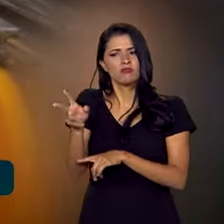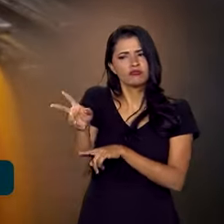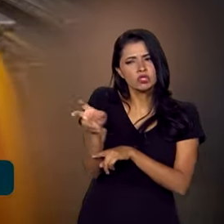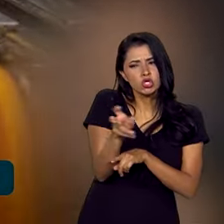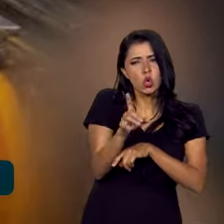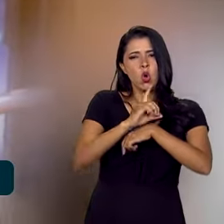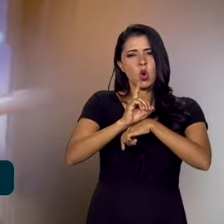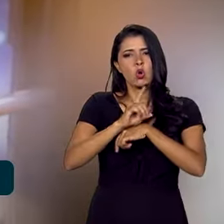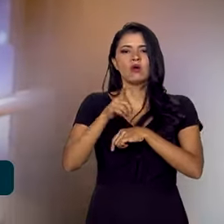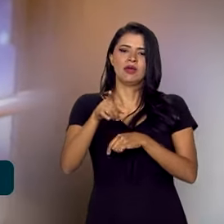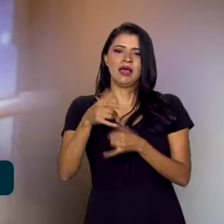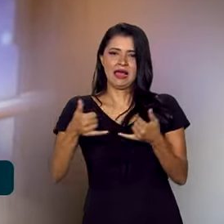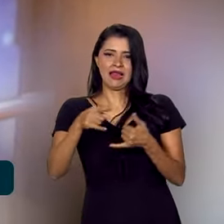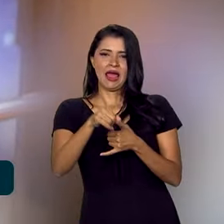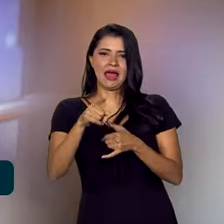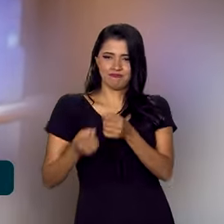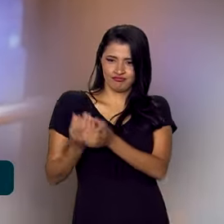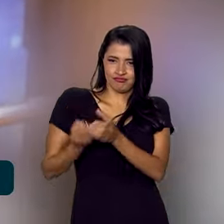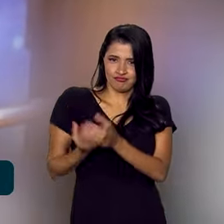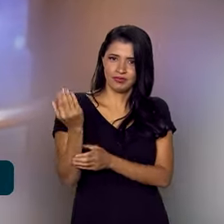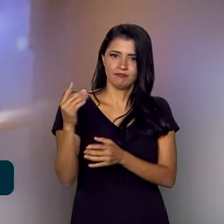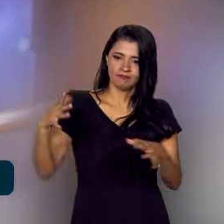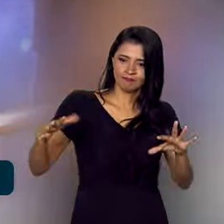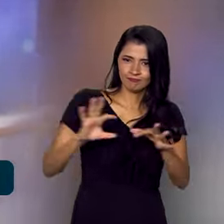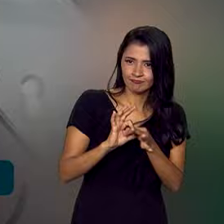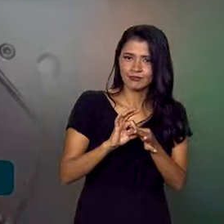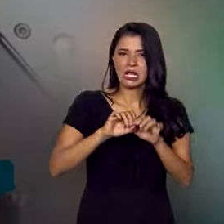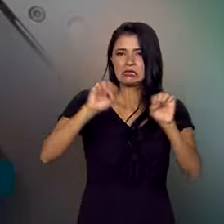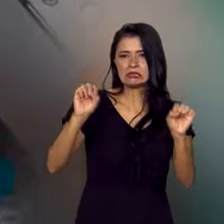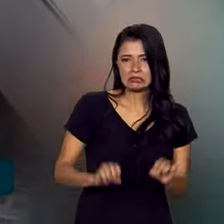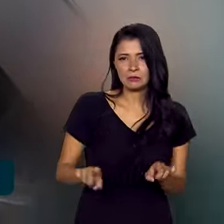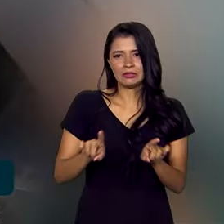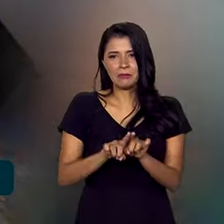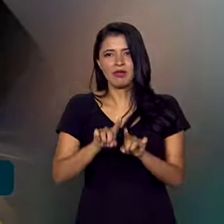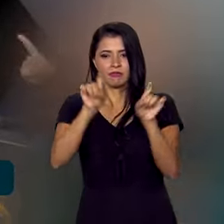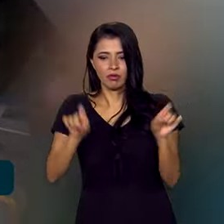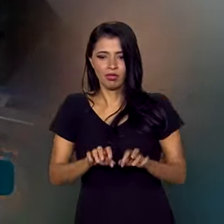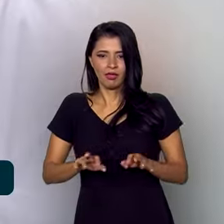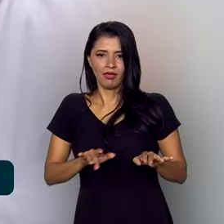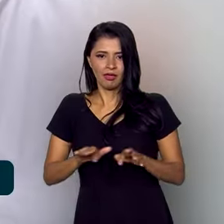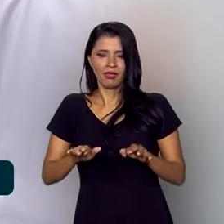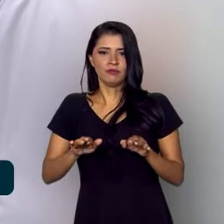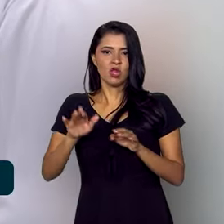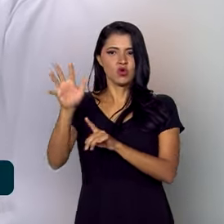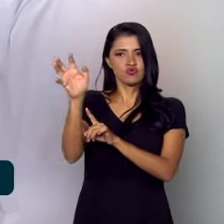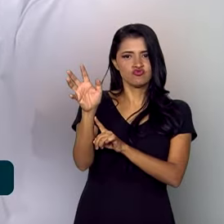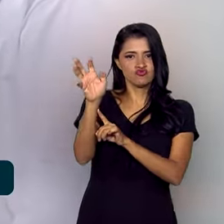digitais na linha de produção, e interligação de sistemas por computação em nuvens,